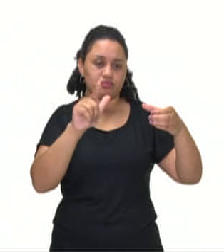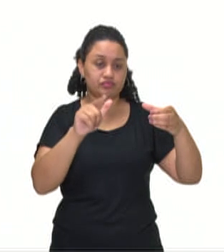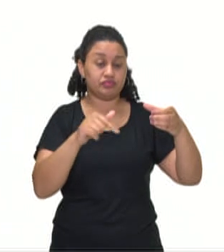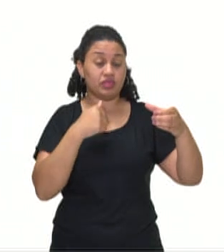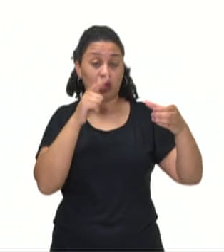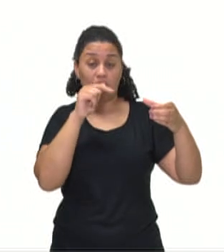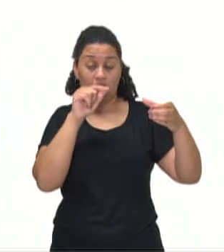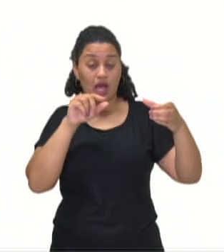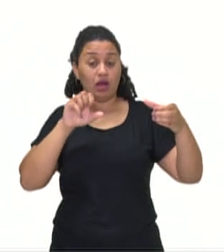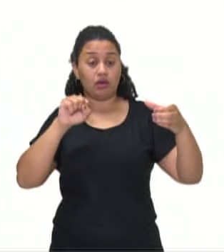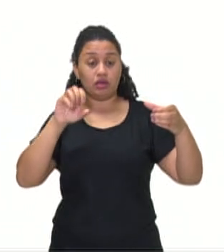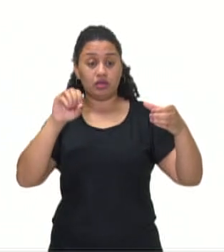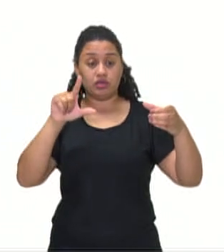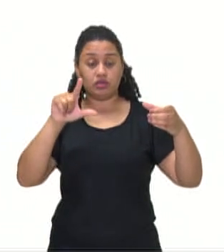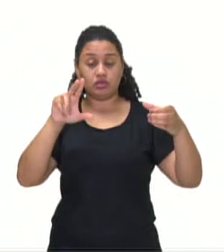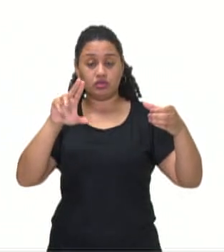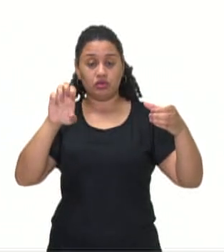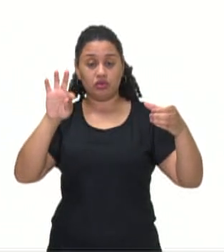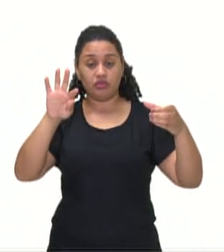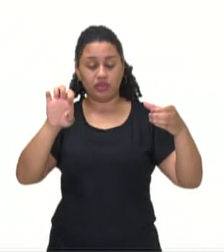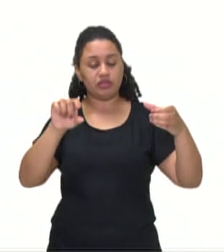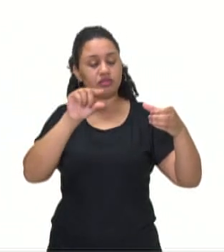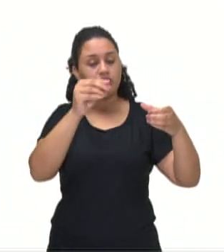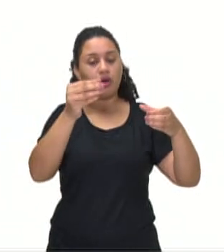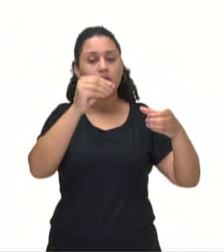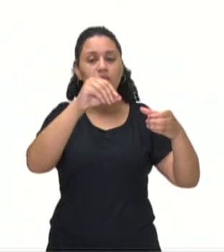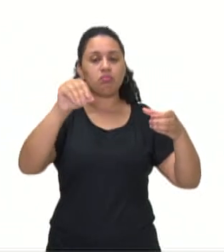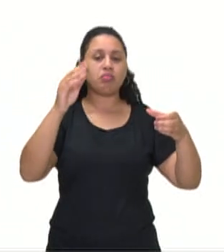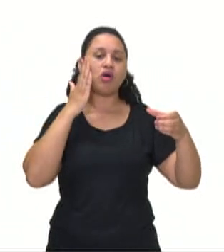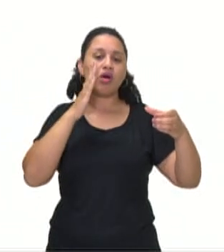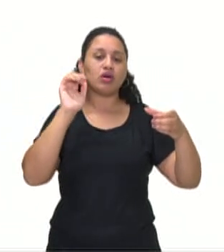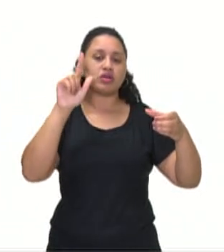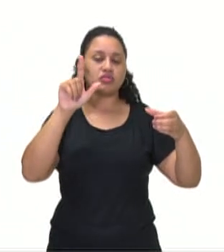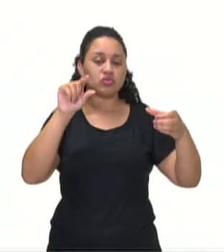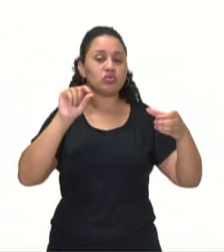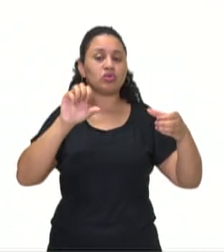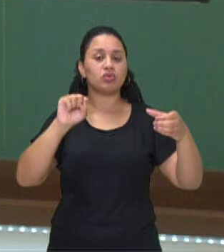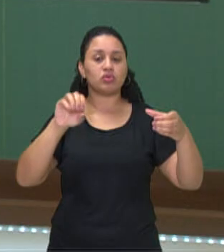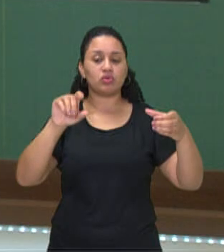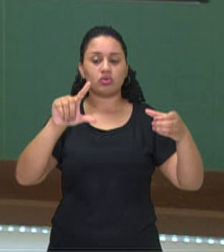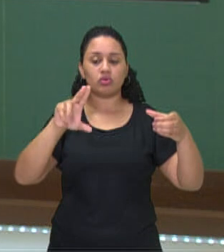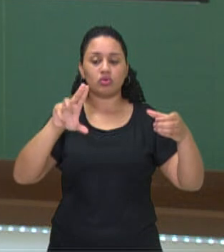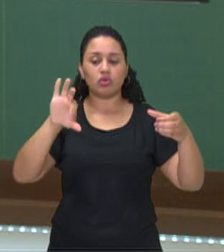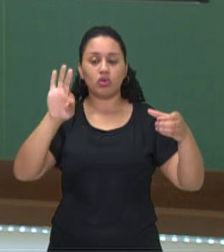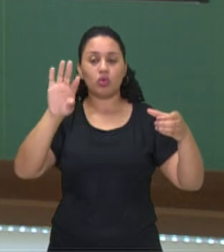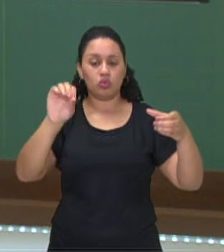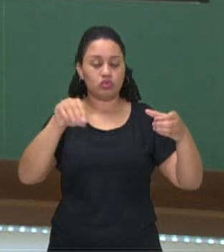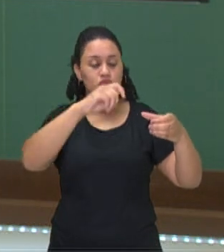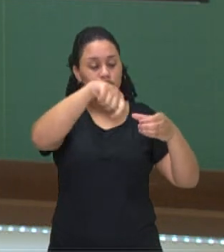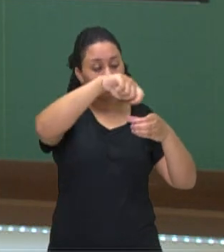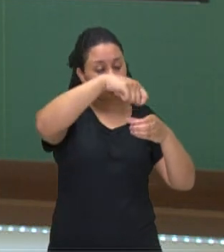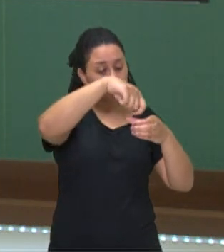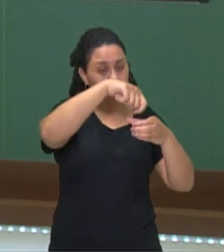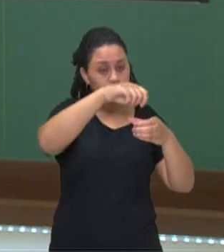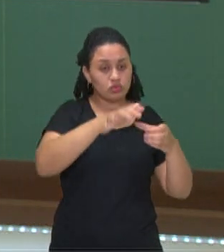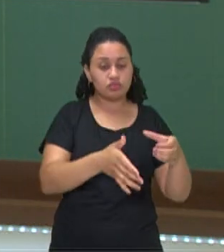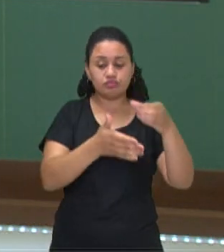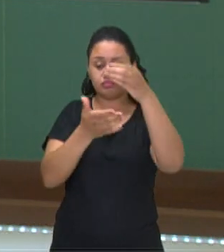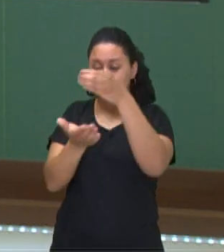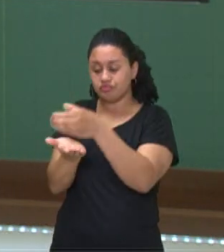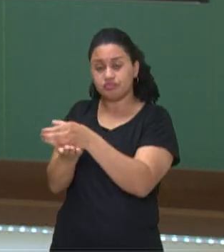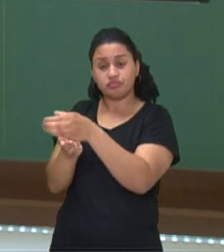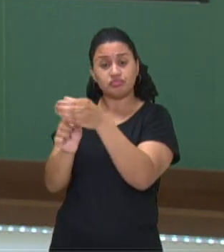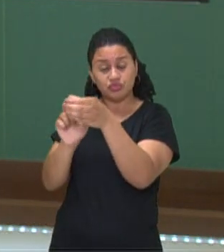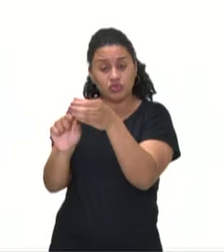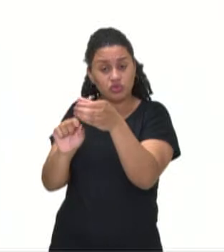é o nosso solvente. O pozinho azul é o nosso soluto. Mistura, mexe muito bem. Nós temos a imagem